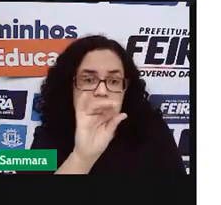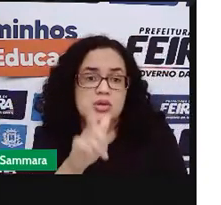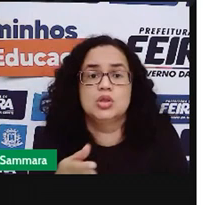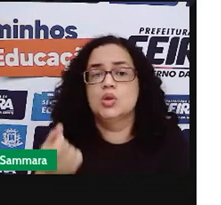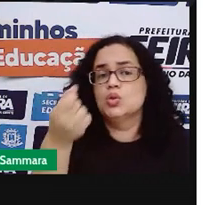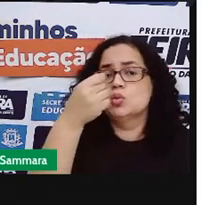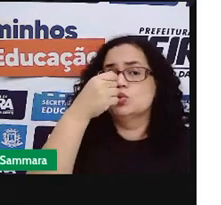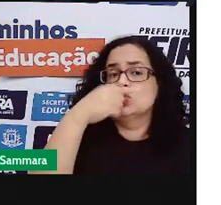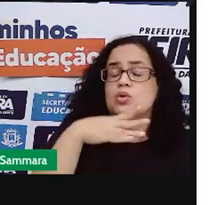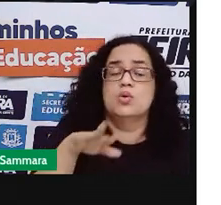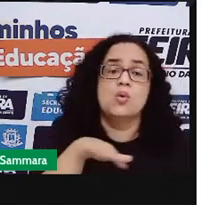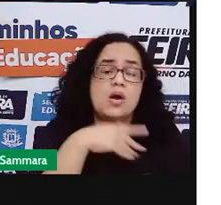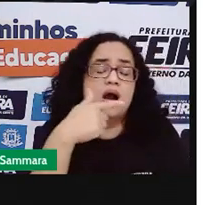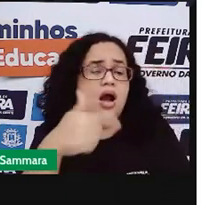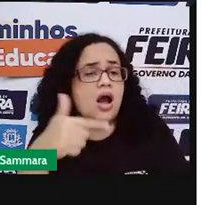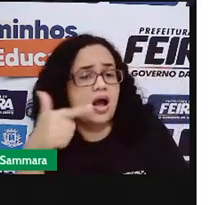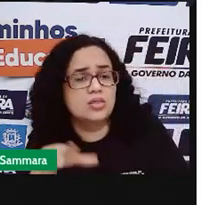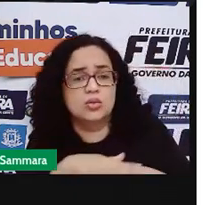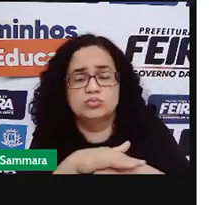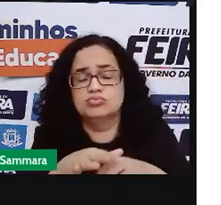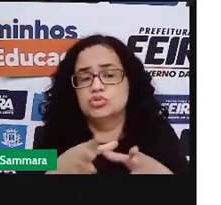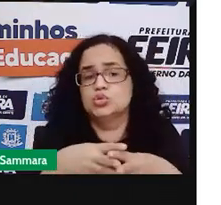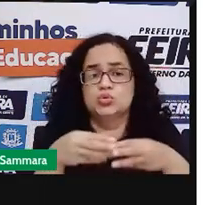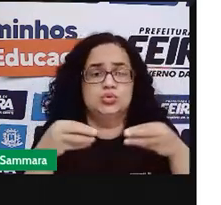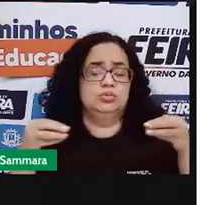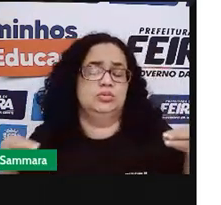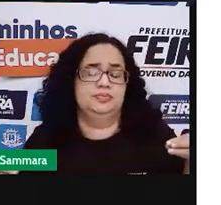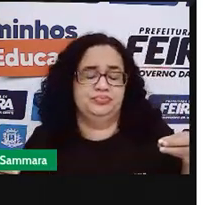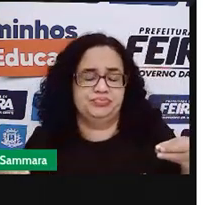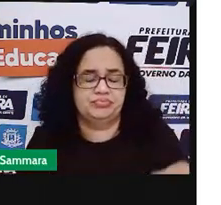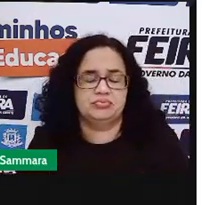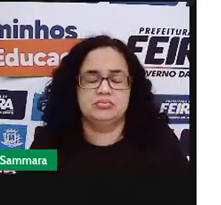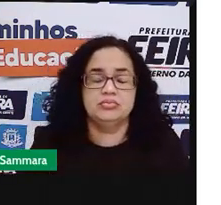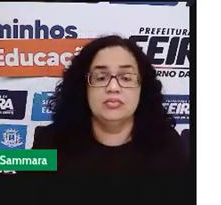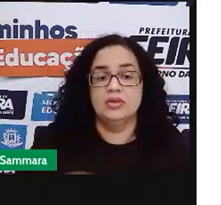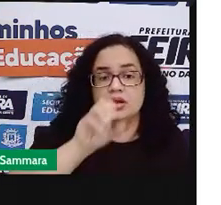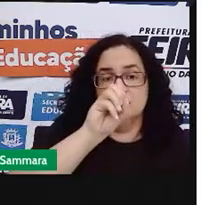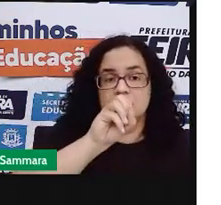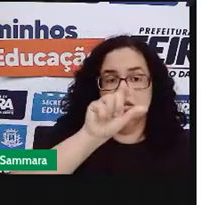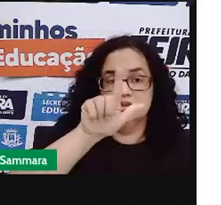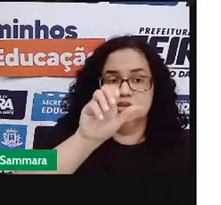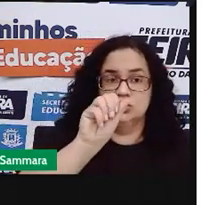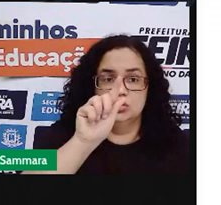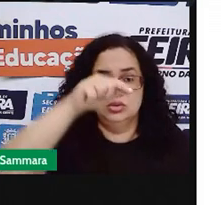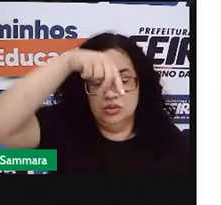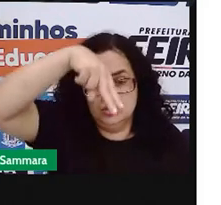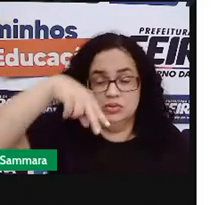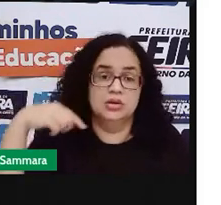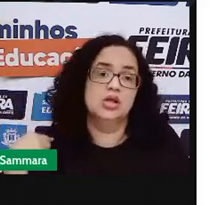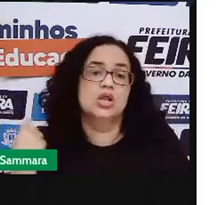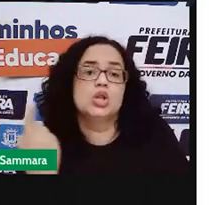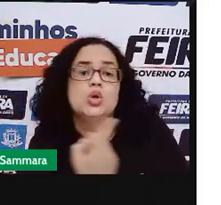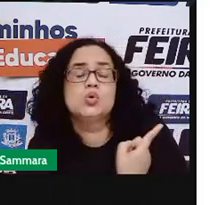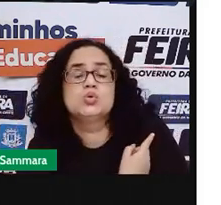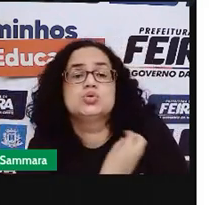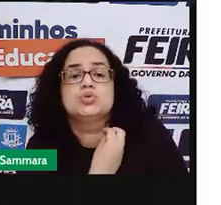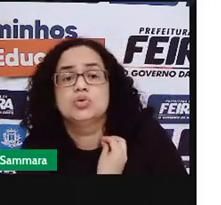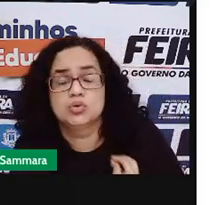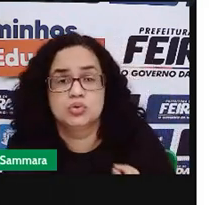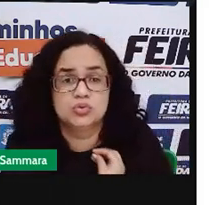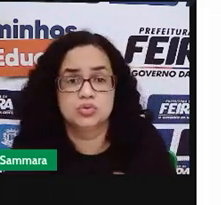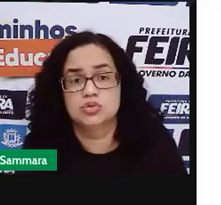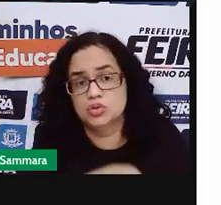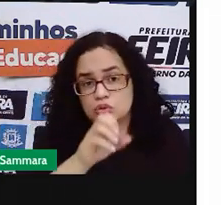Doril, a dor sumiu. Esse é o slogan do faduto. E nós convivemos com os